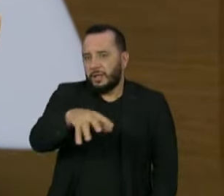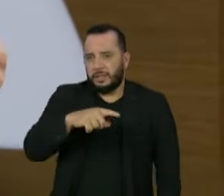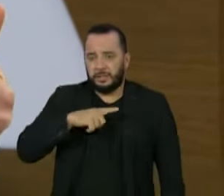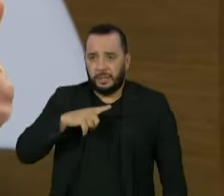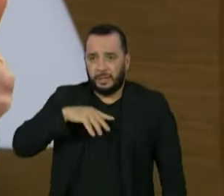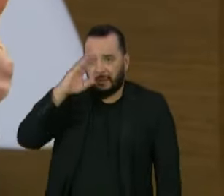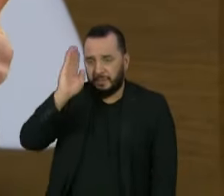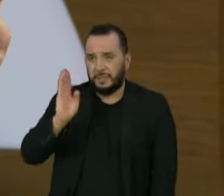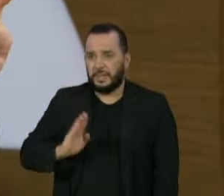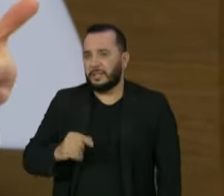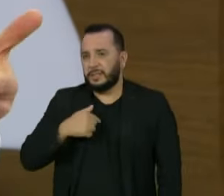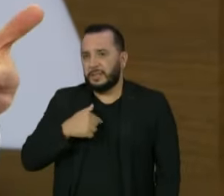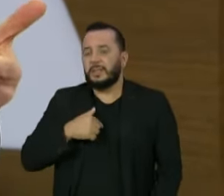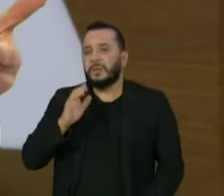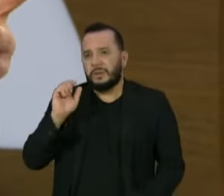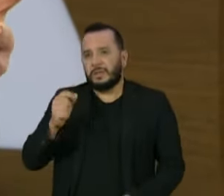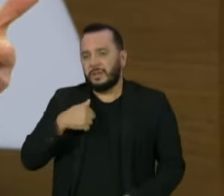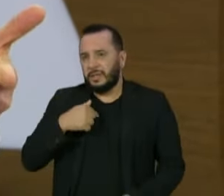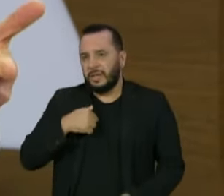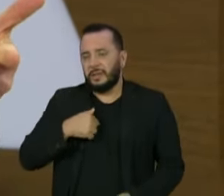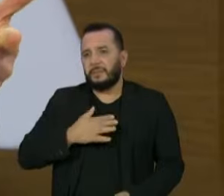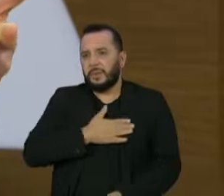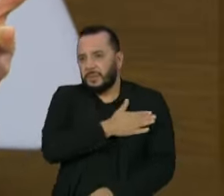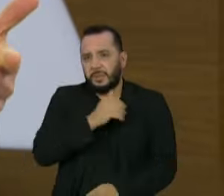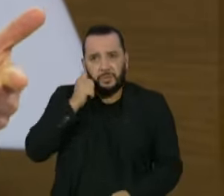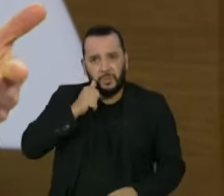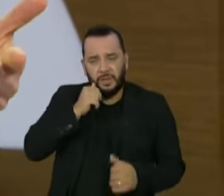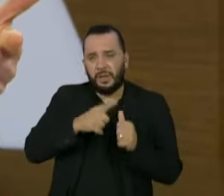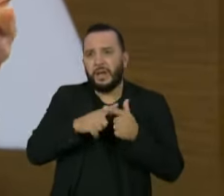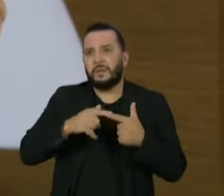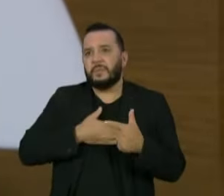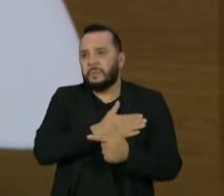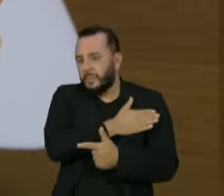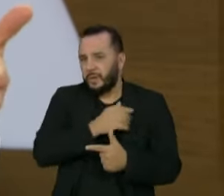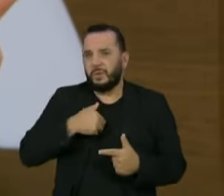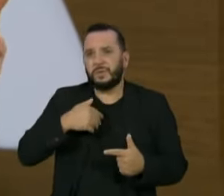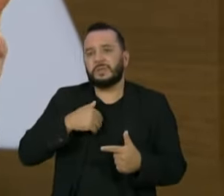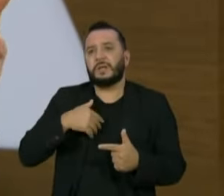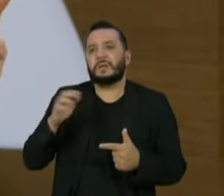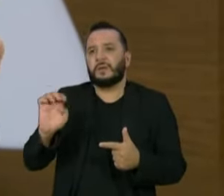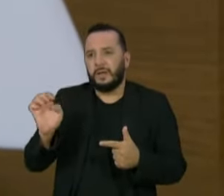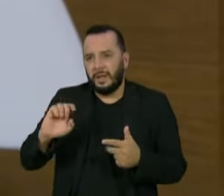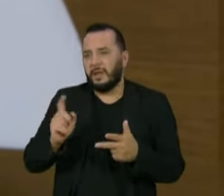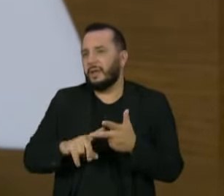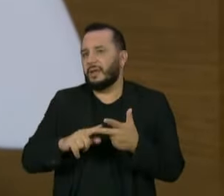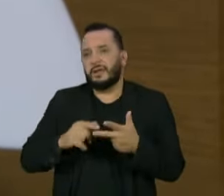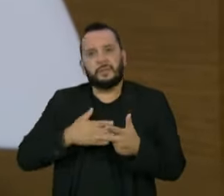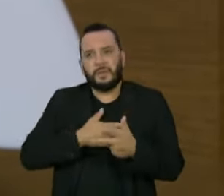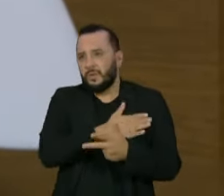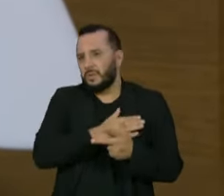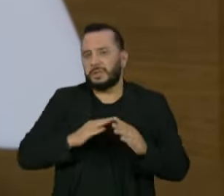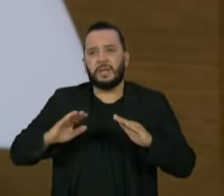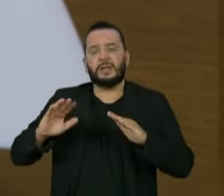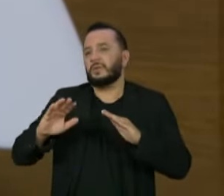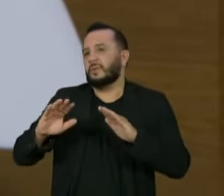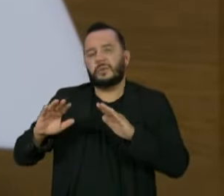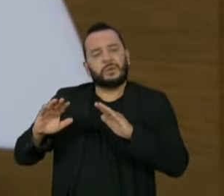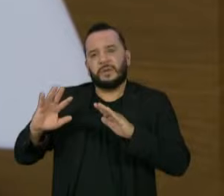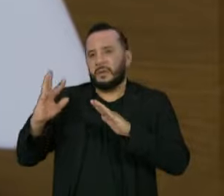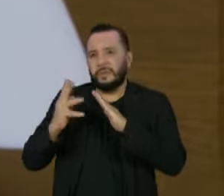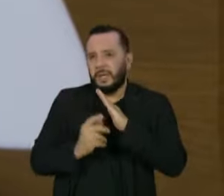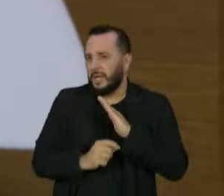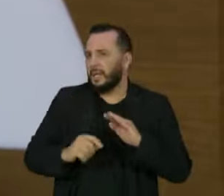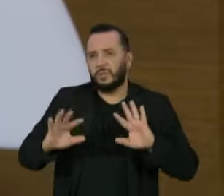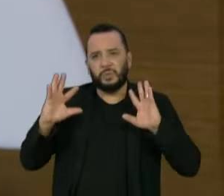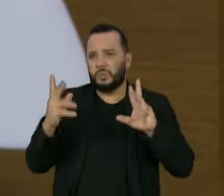país que é sexista, que é homofóbico, que é racista, que é misógino, que é xenofóbico. Isso é uma realidade. Então,